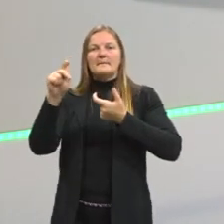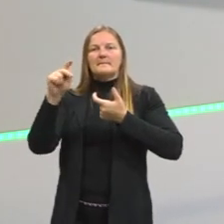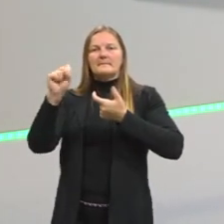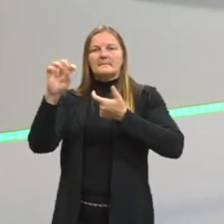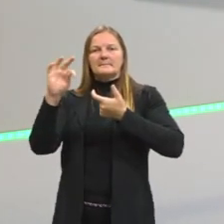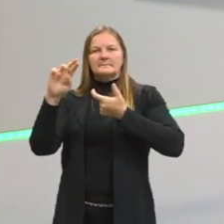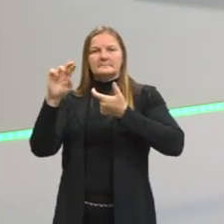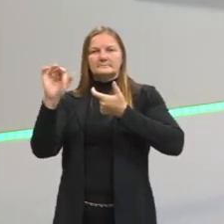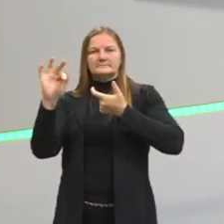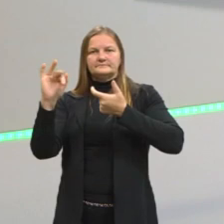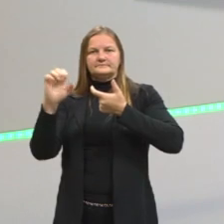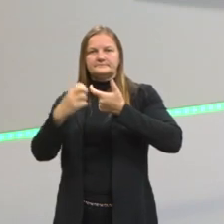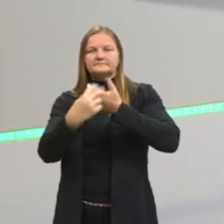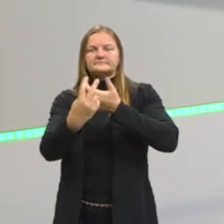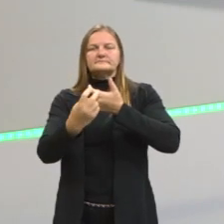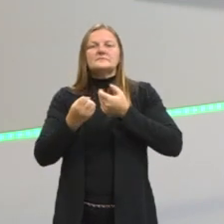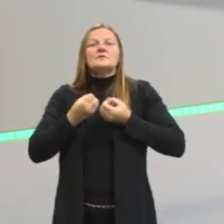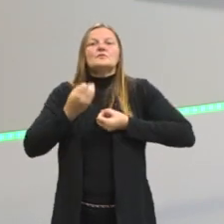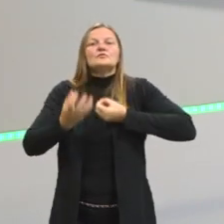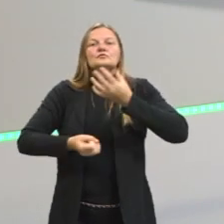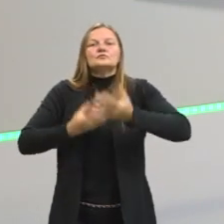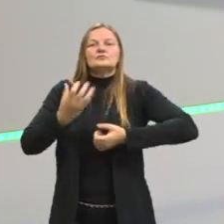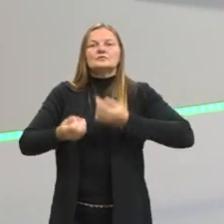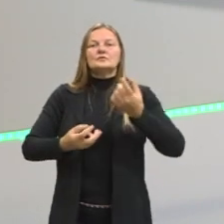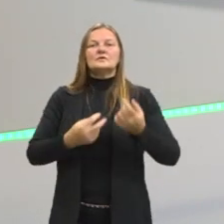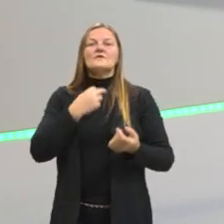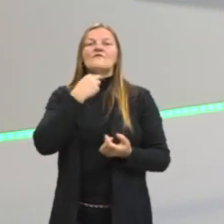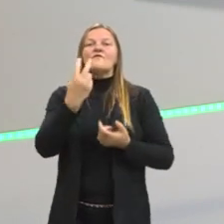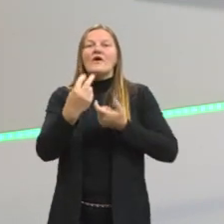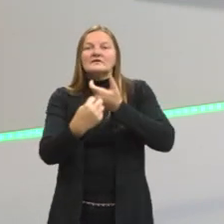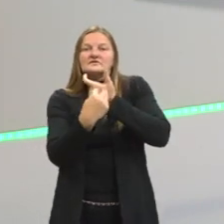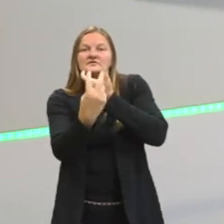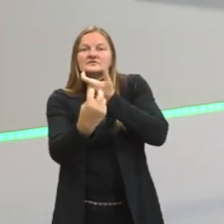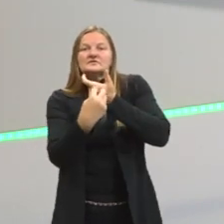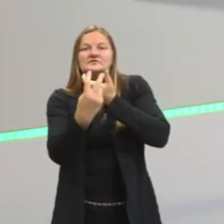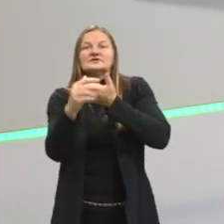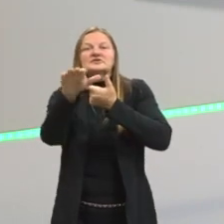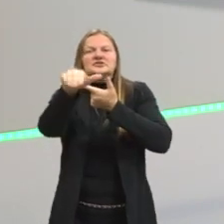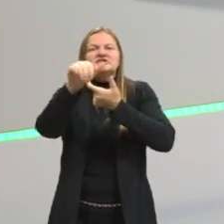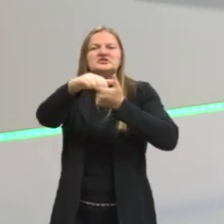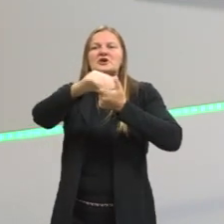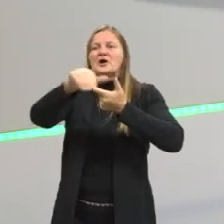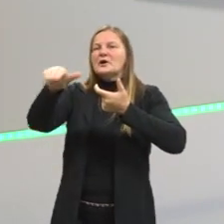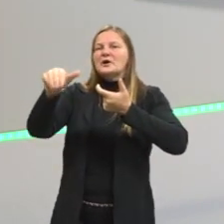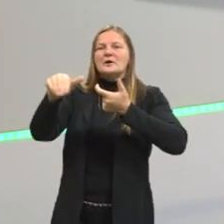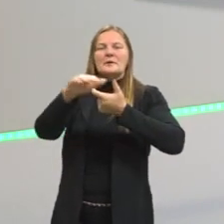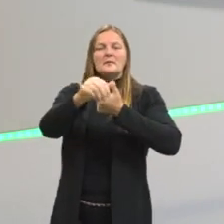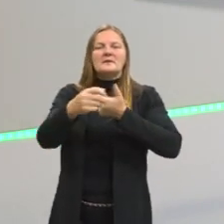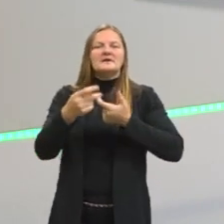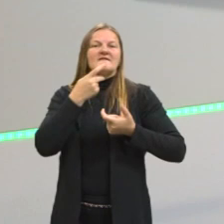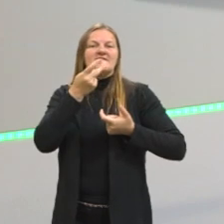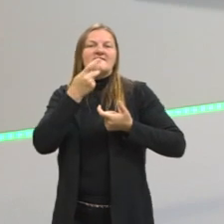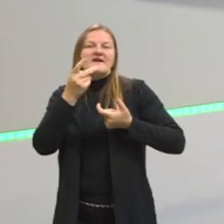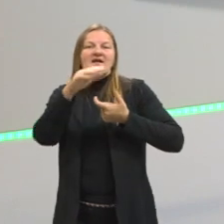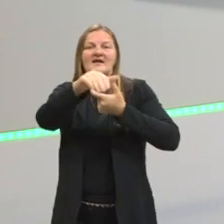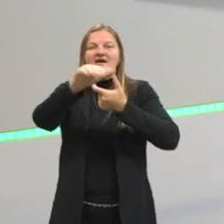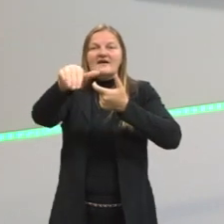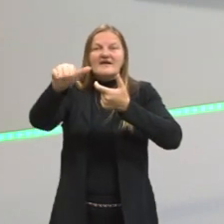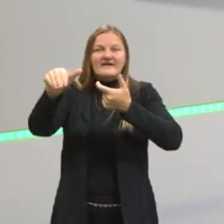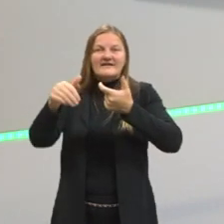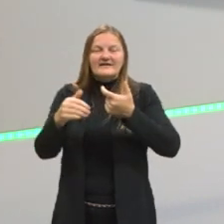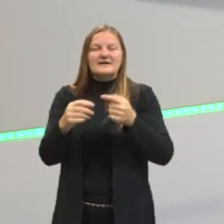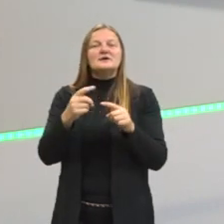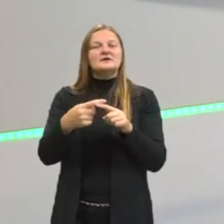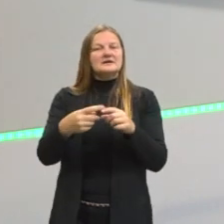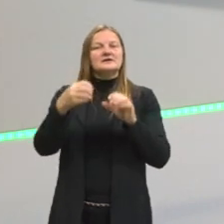forma de exteriorização da voz que chama, que grita, que fala. Dentre as